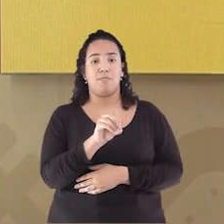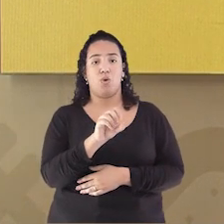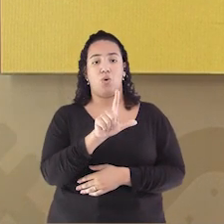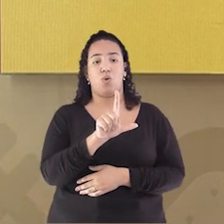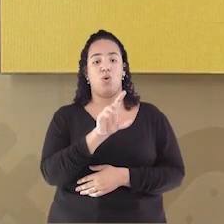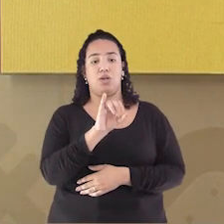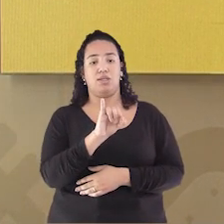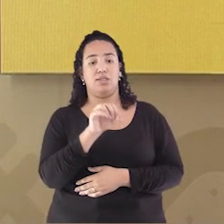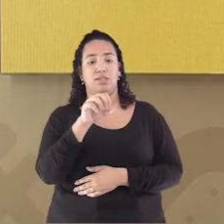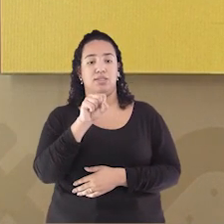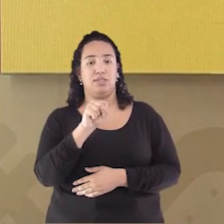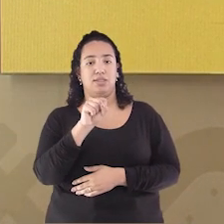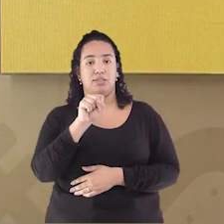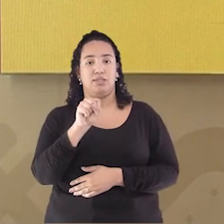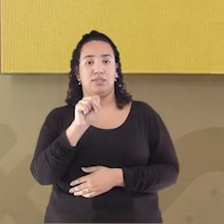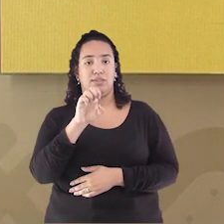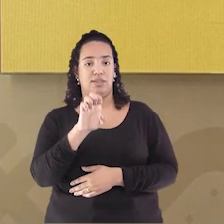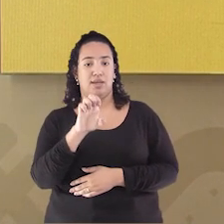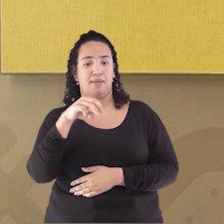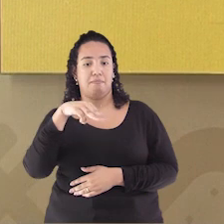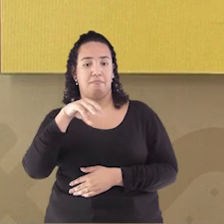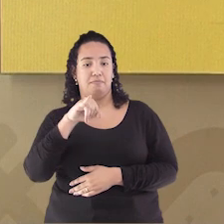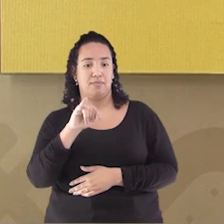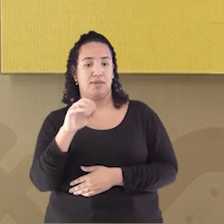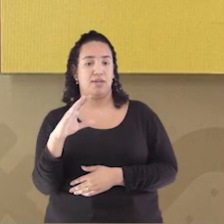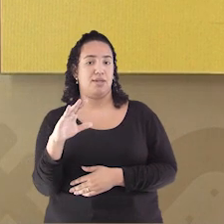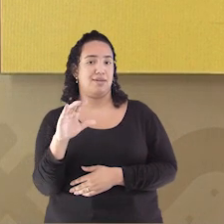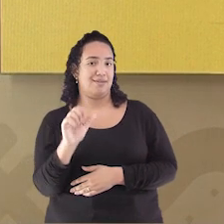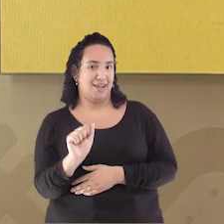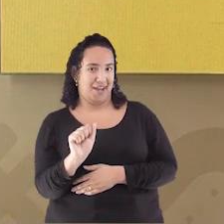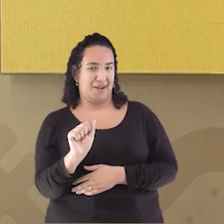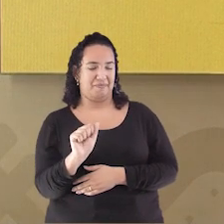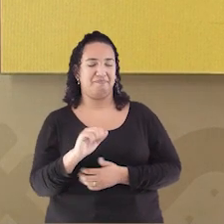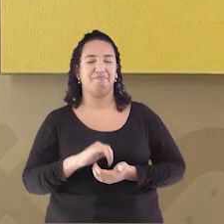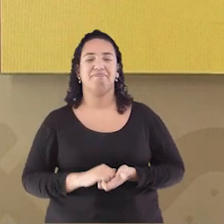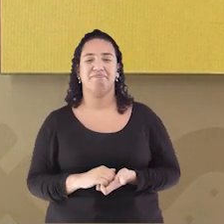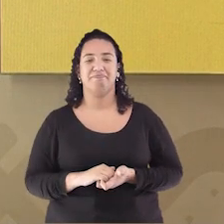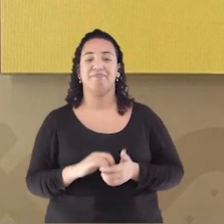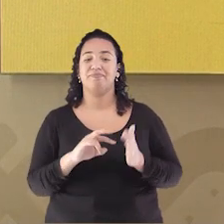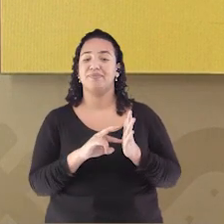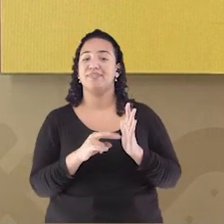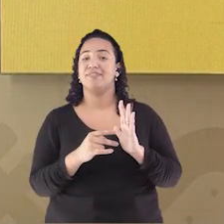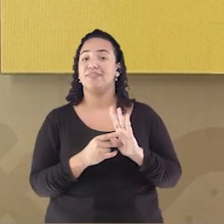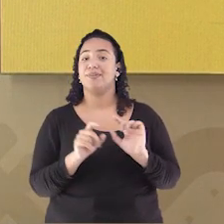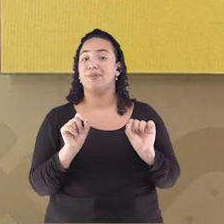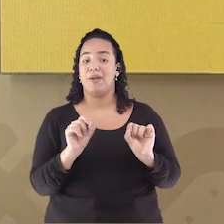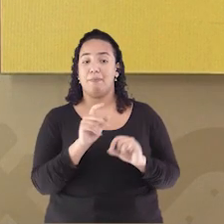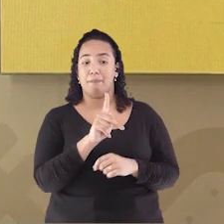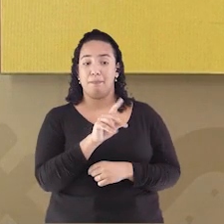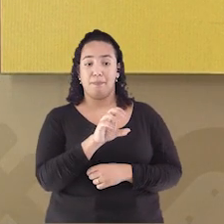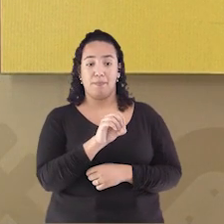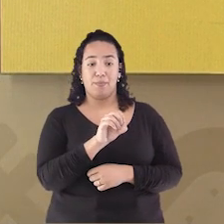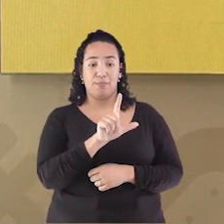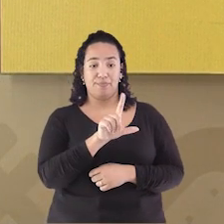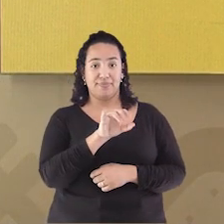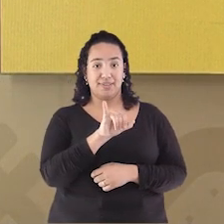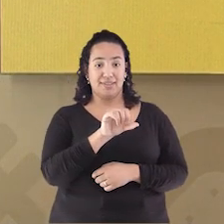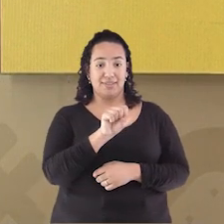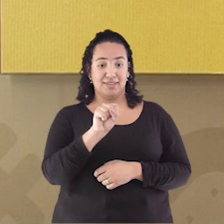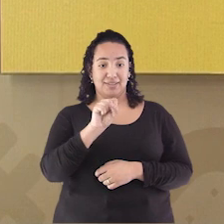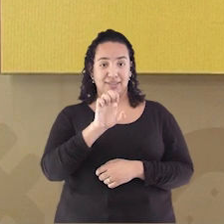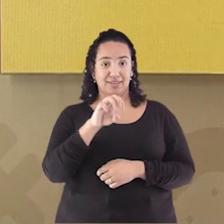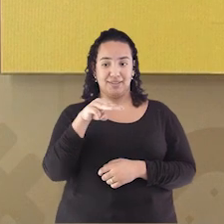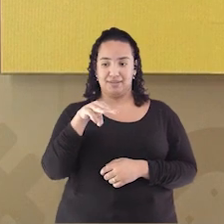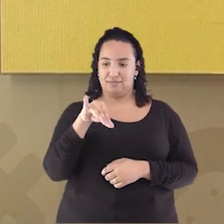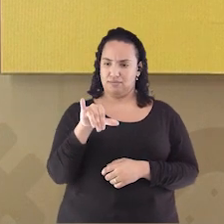Polissêmicas Estamos falando de Polissemia Não se assuste Não É